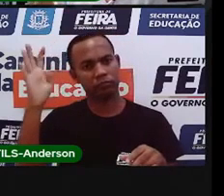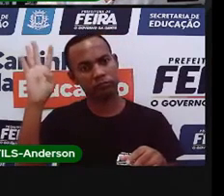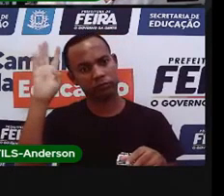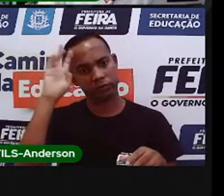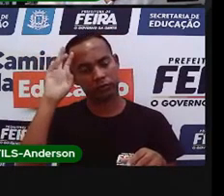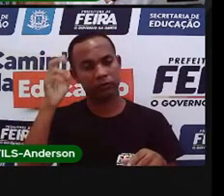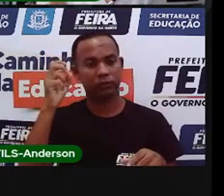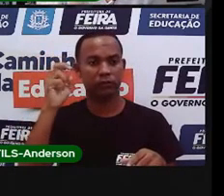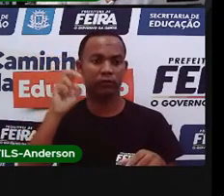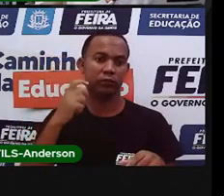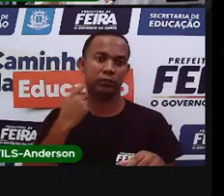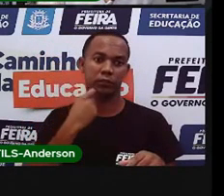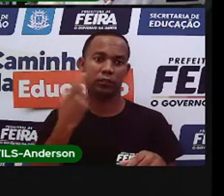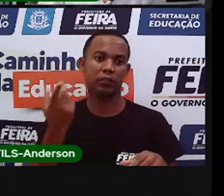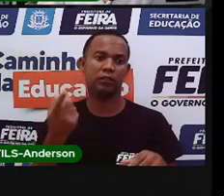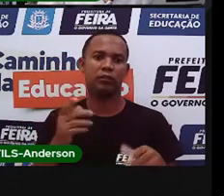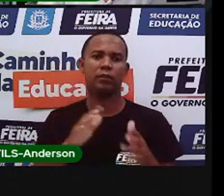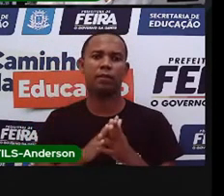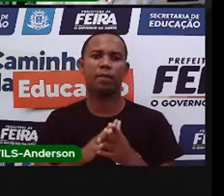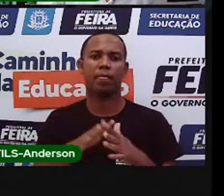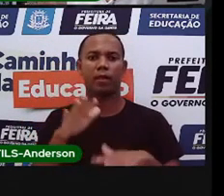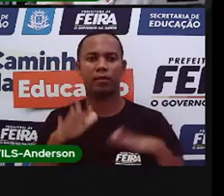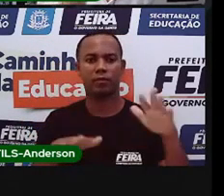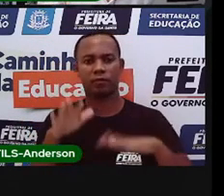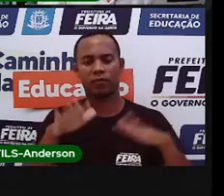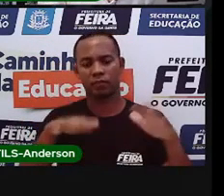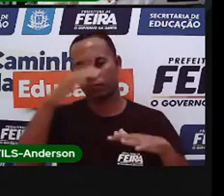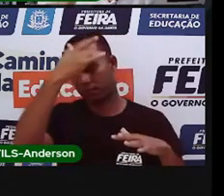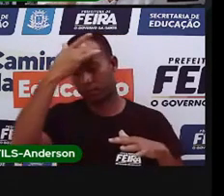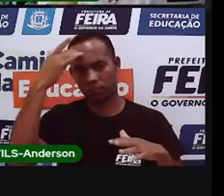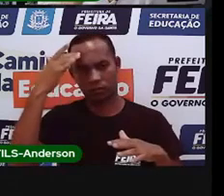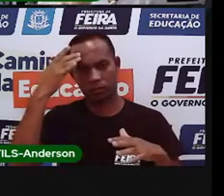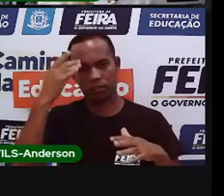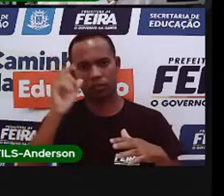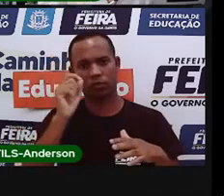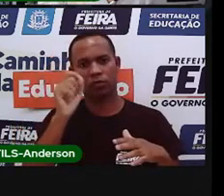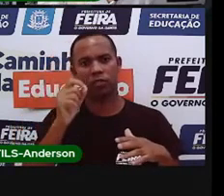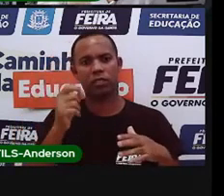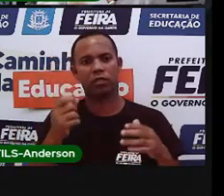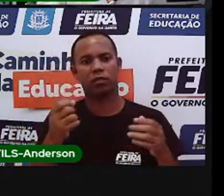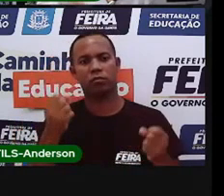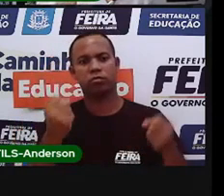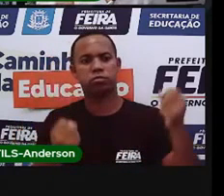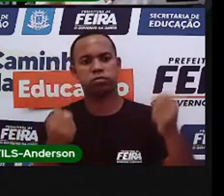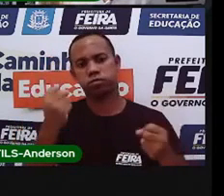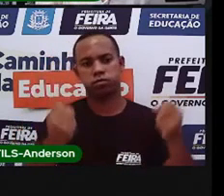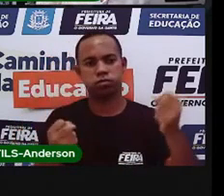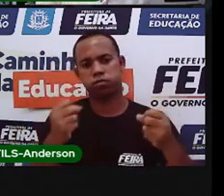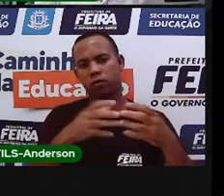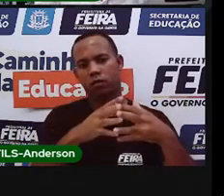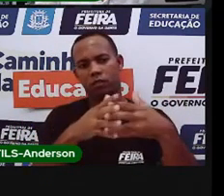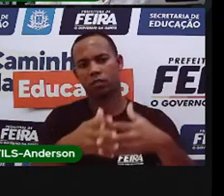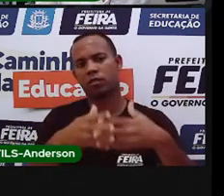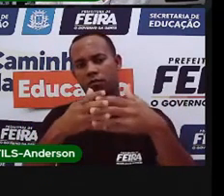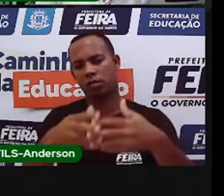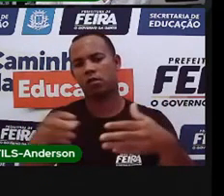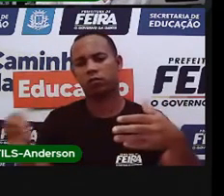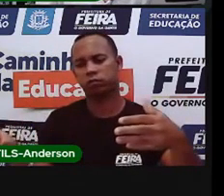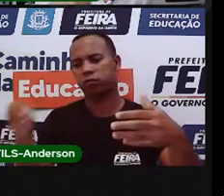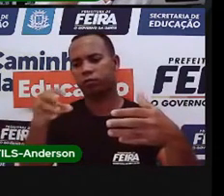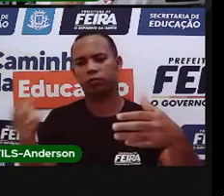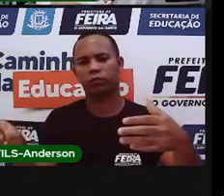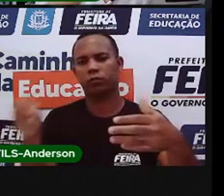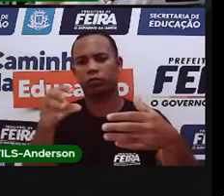escalonamento. Que é isso que a prova falou. O caminhão da coleta passa pelos bairros em dias alternados. Para